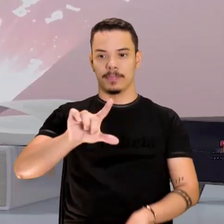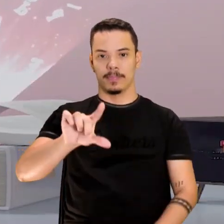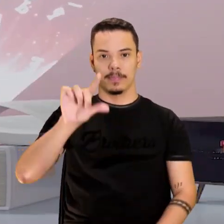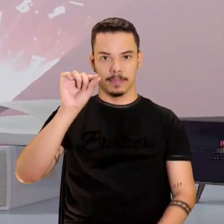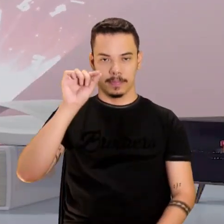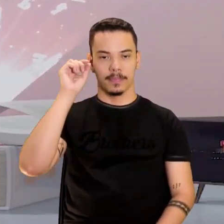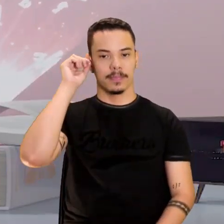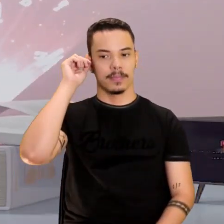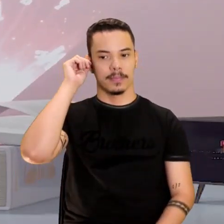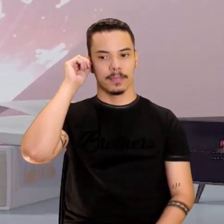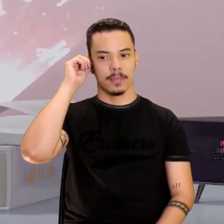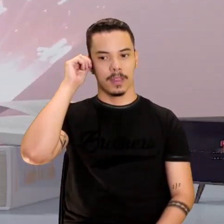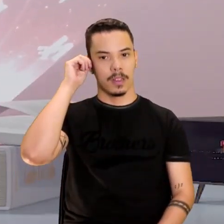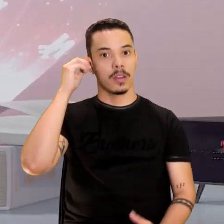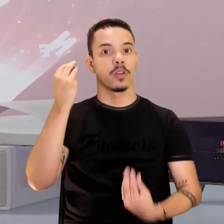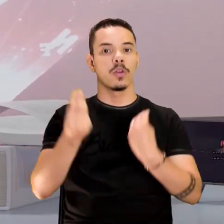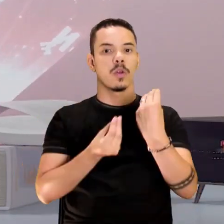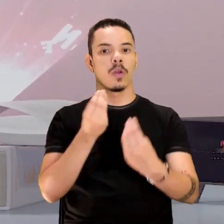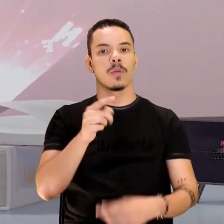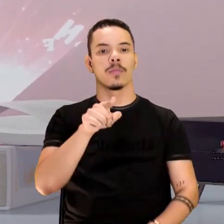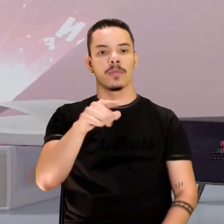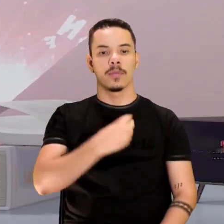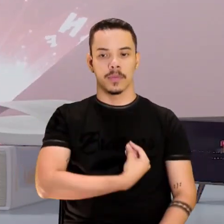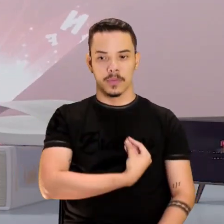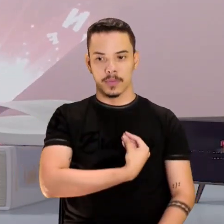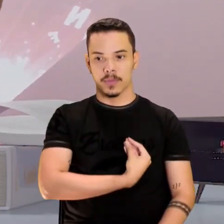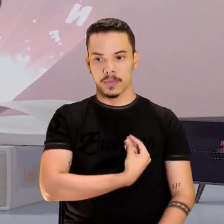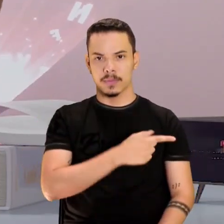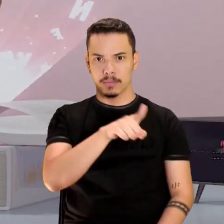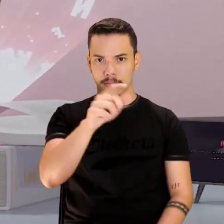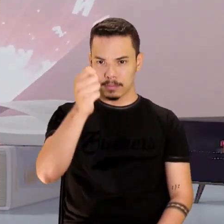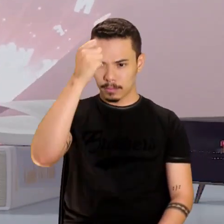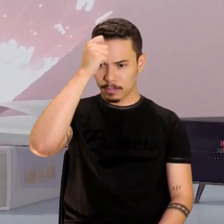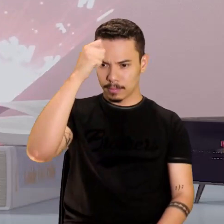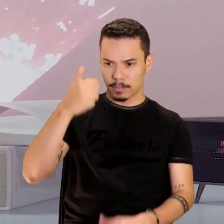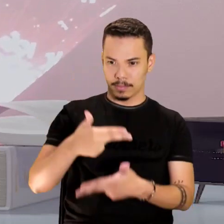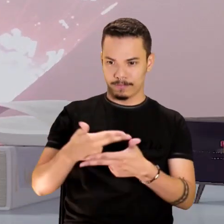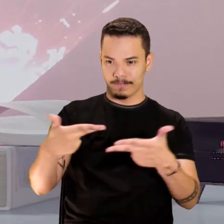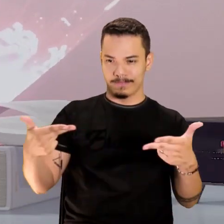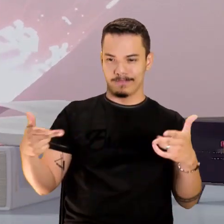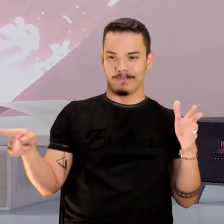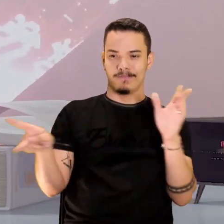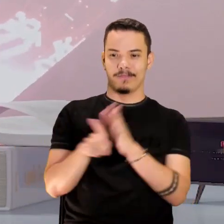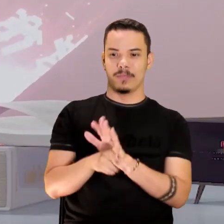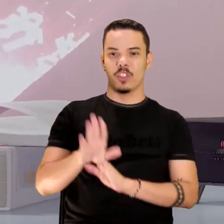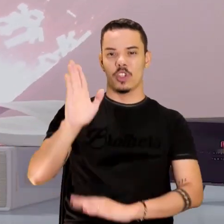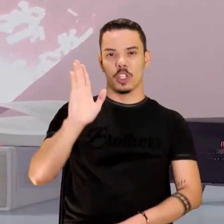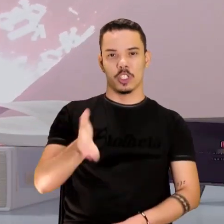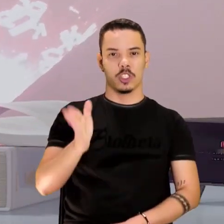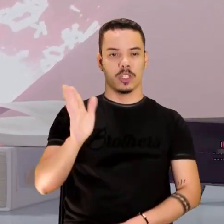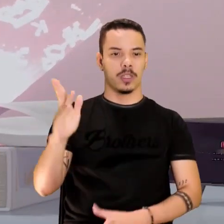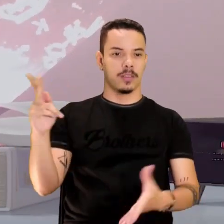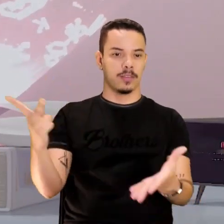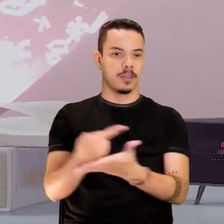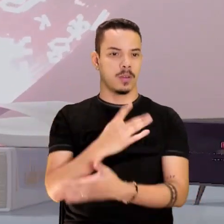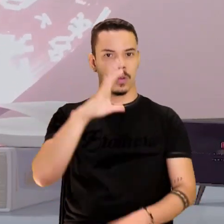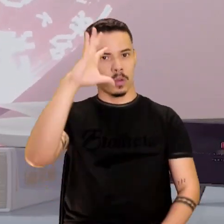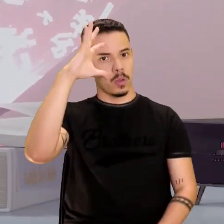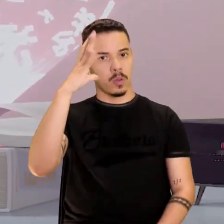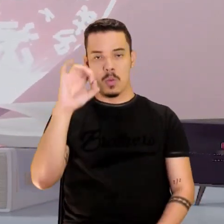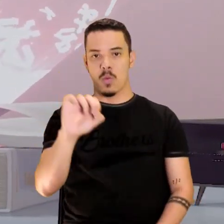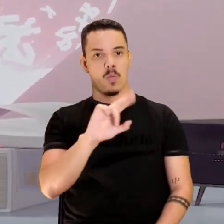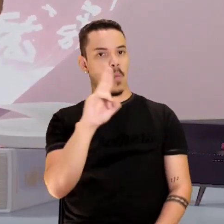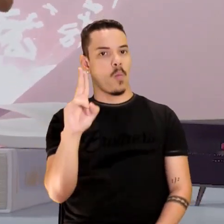Como é que você está vivendo? Será que você se arrepende de algo que fez ou não?